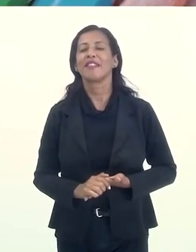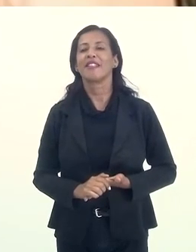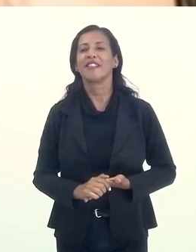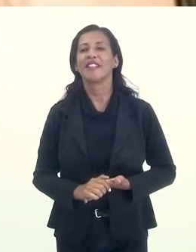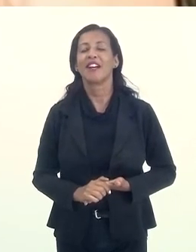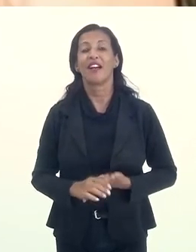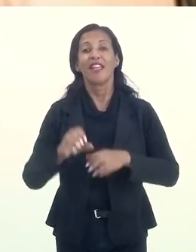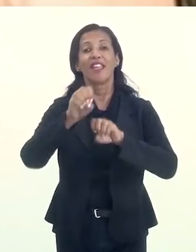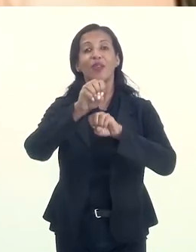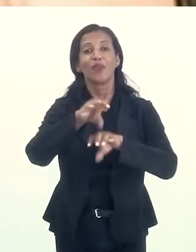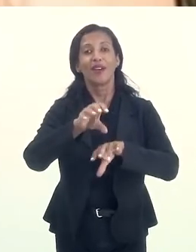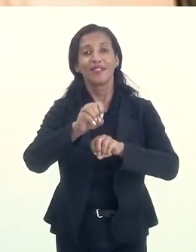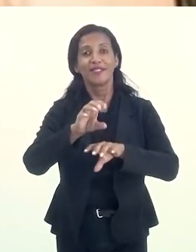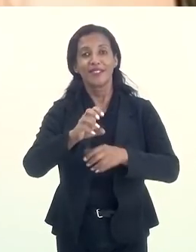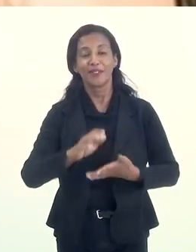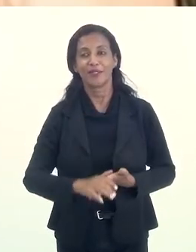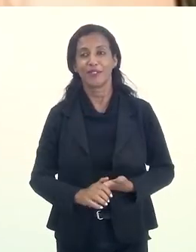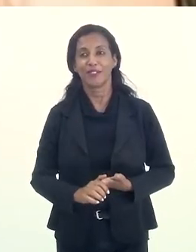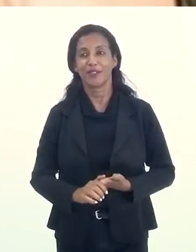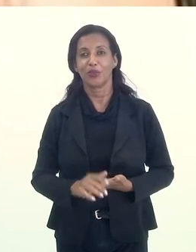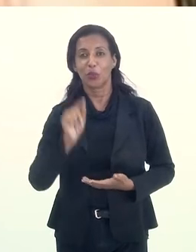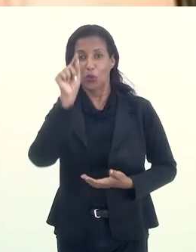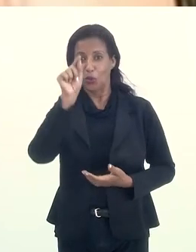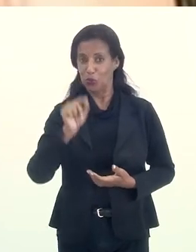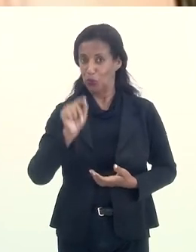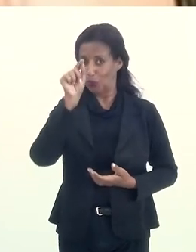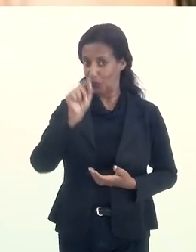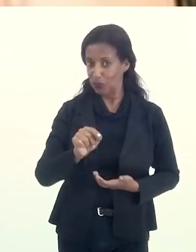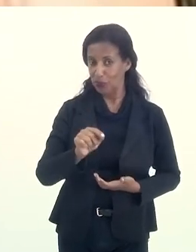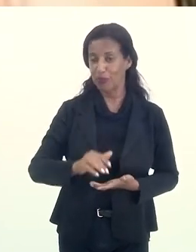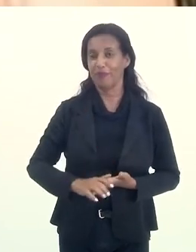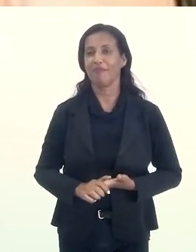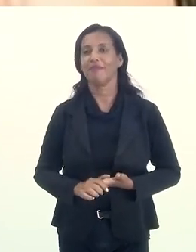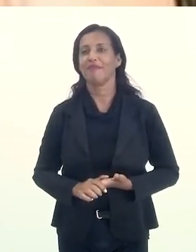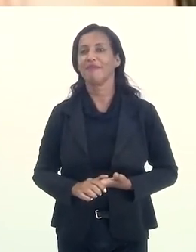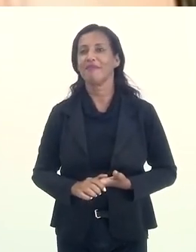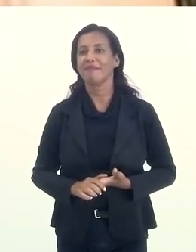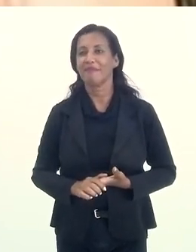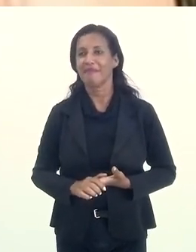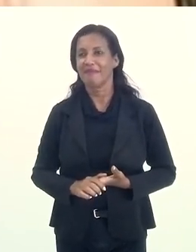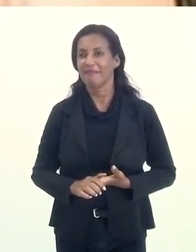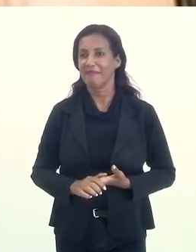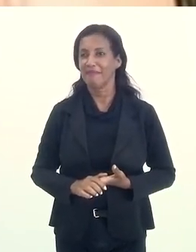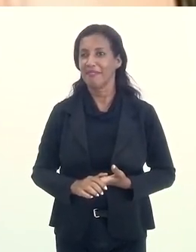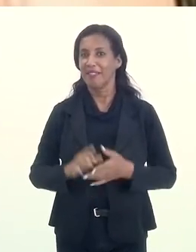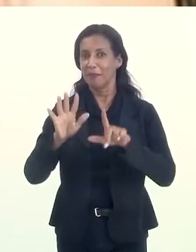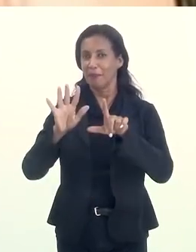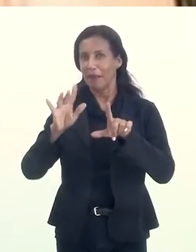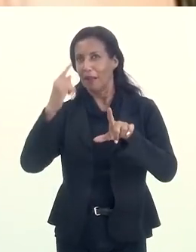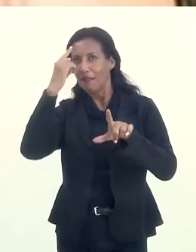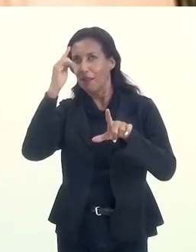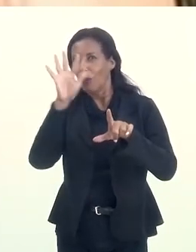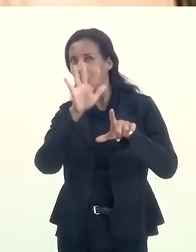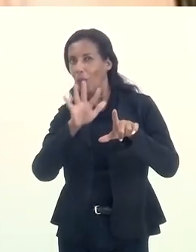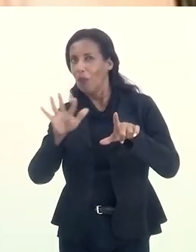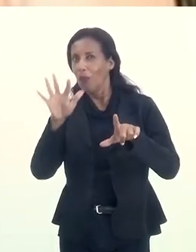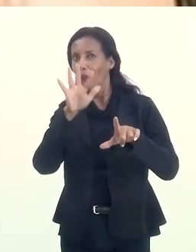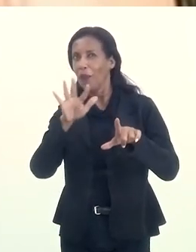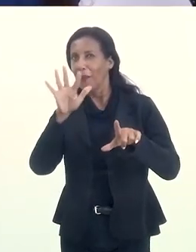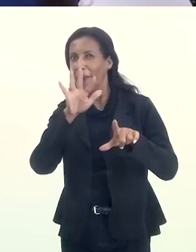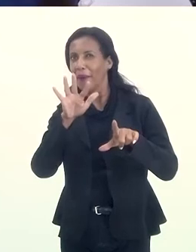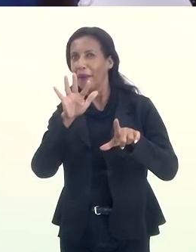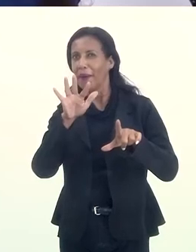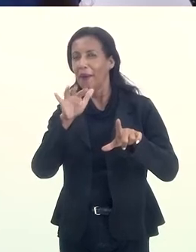Eu digo assim, educação, dois pontos, para deixar alguma coisa nebulosa, né?